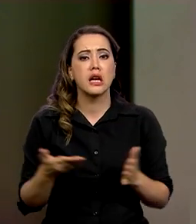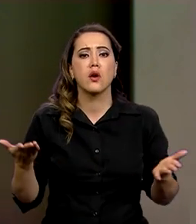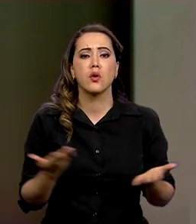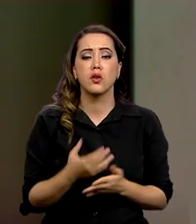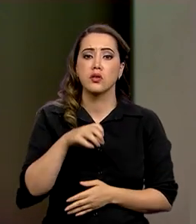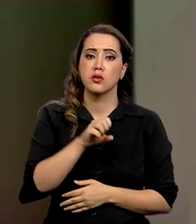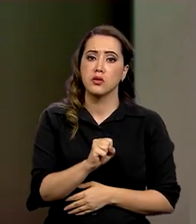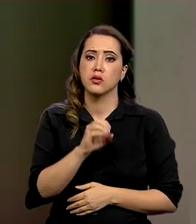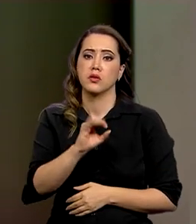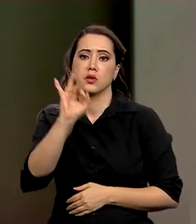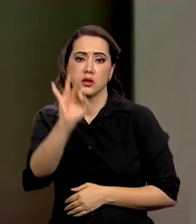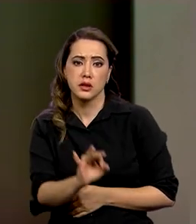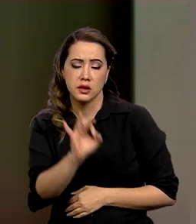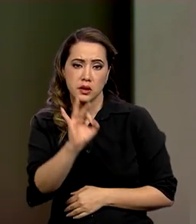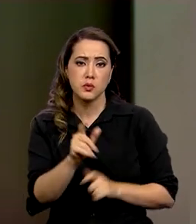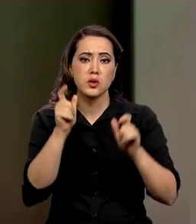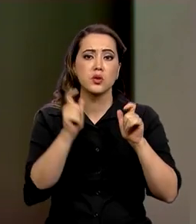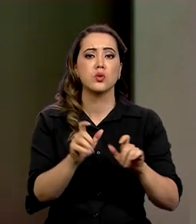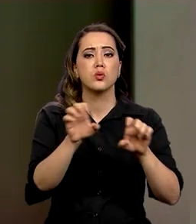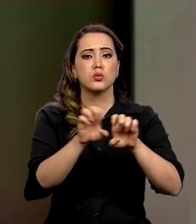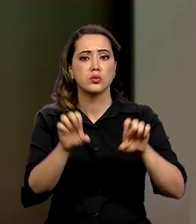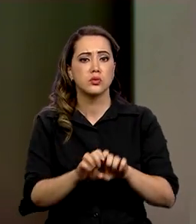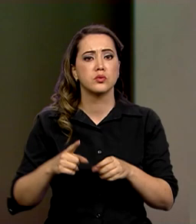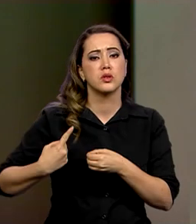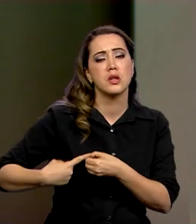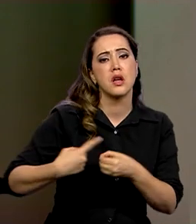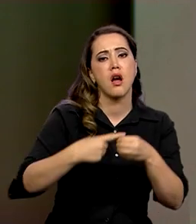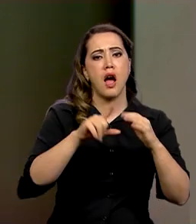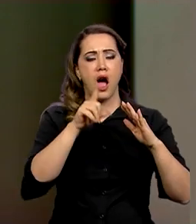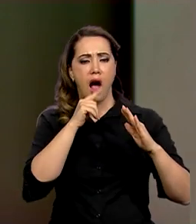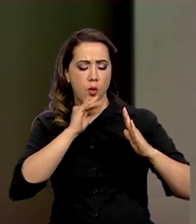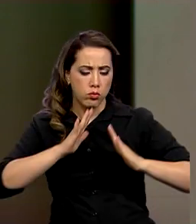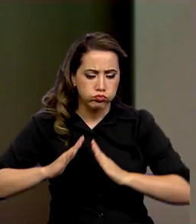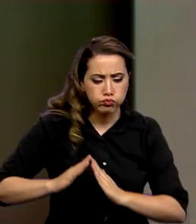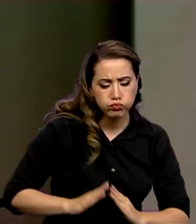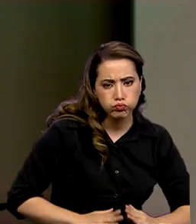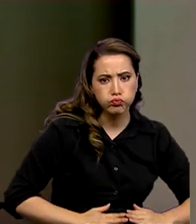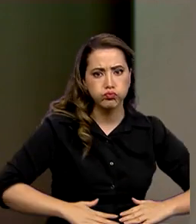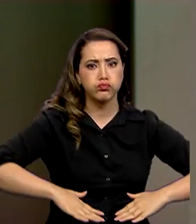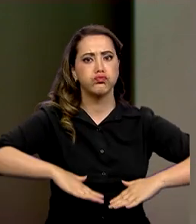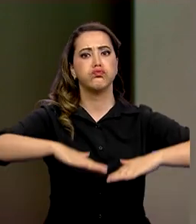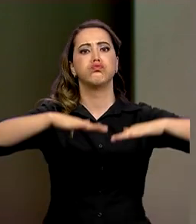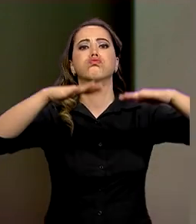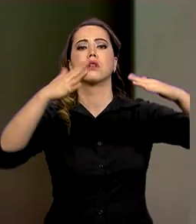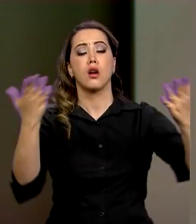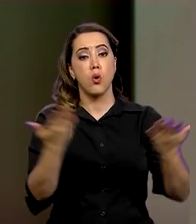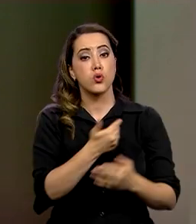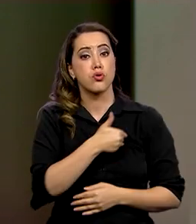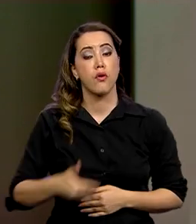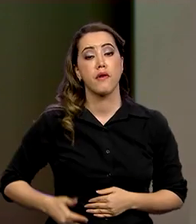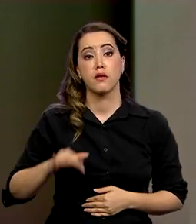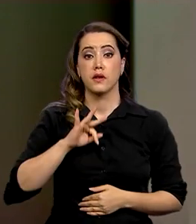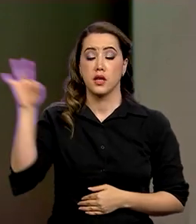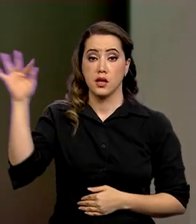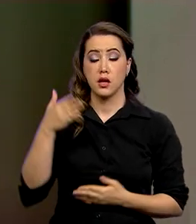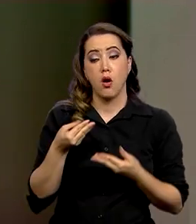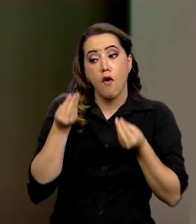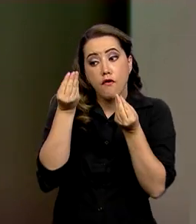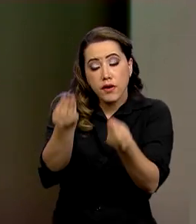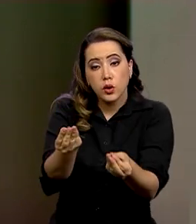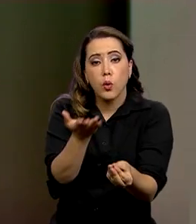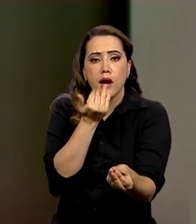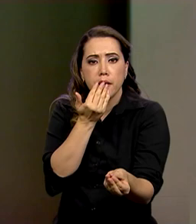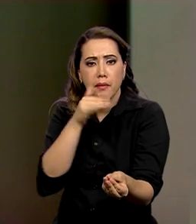80% das estruturas da cidade estão debaixo d'água. O governo federal encaminhou na manhã desta quarta-feira alimentos,